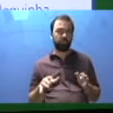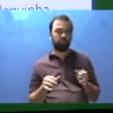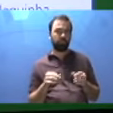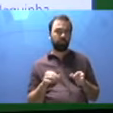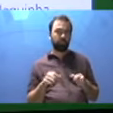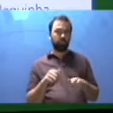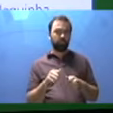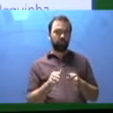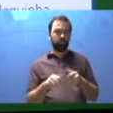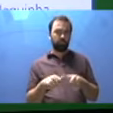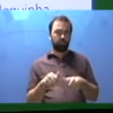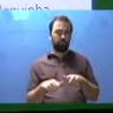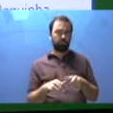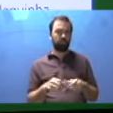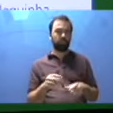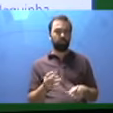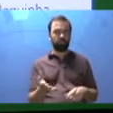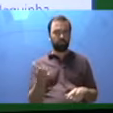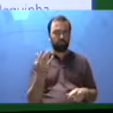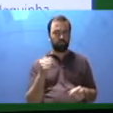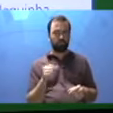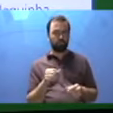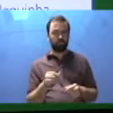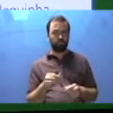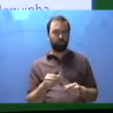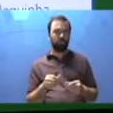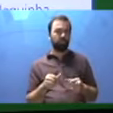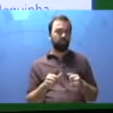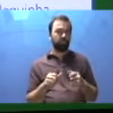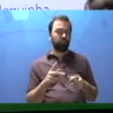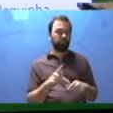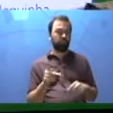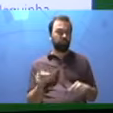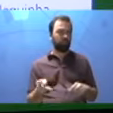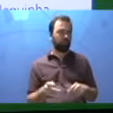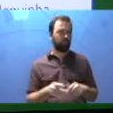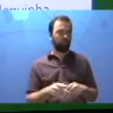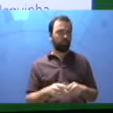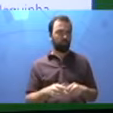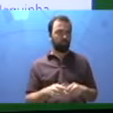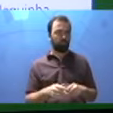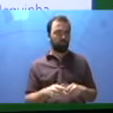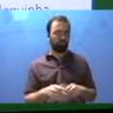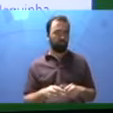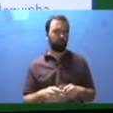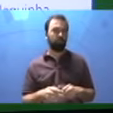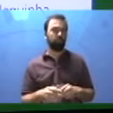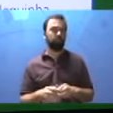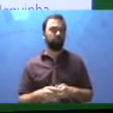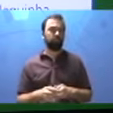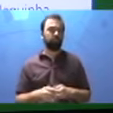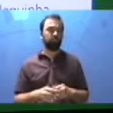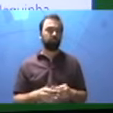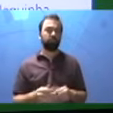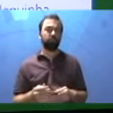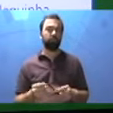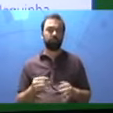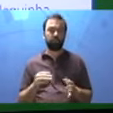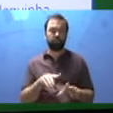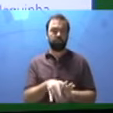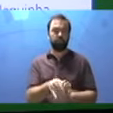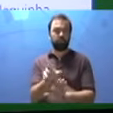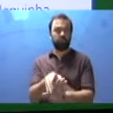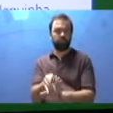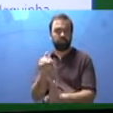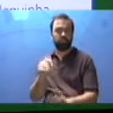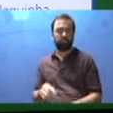faça alterações. Chame o professor e aguarde a aprovação dele para iniciar a colagem dos elementos. Tá? Essas são as